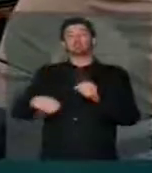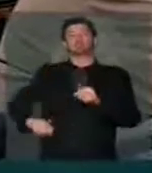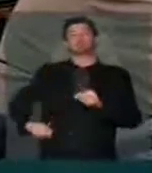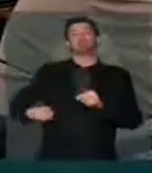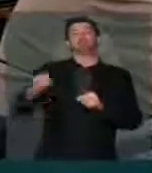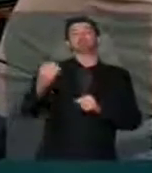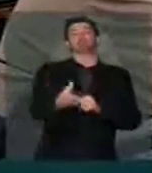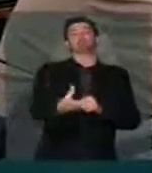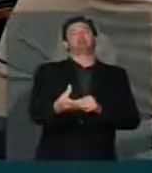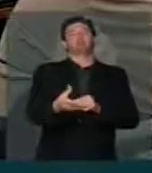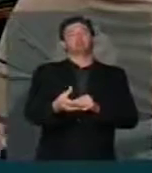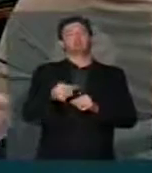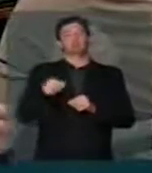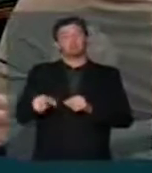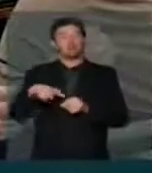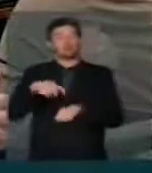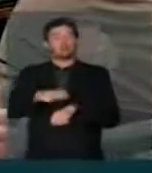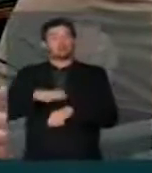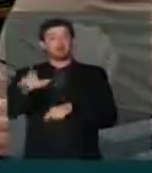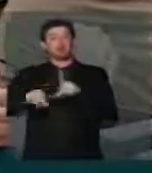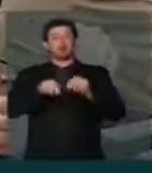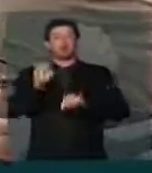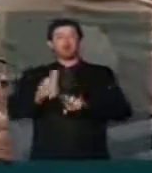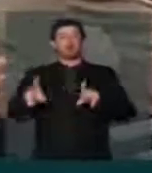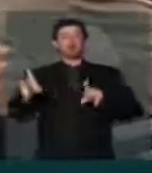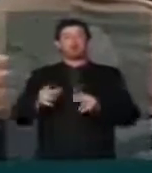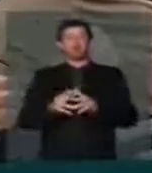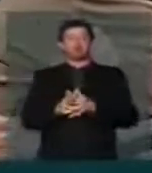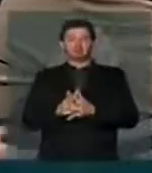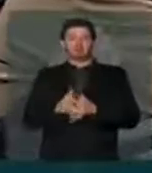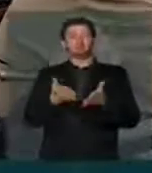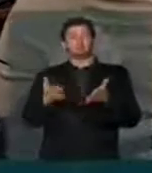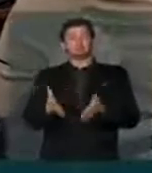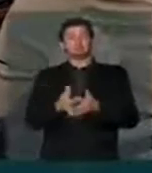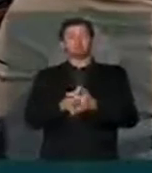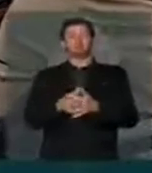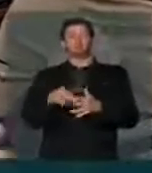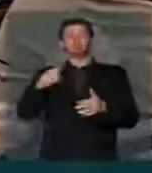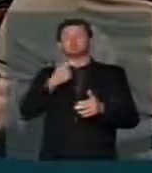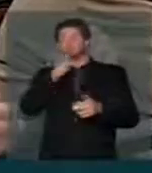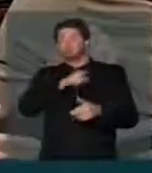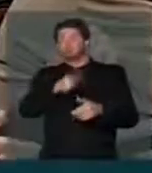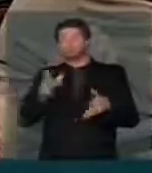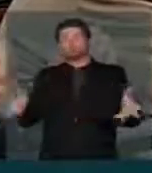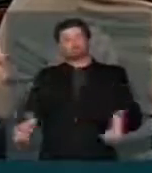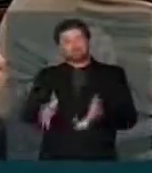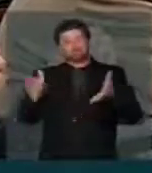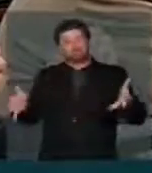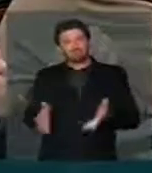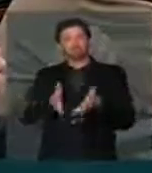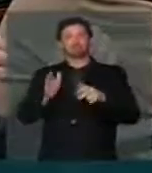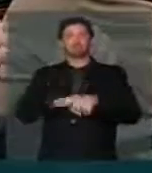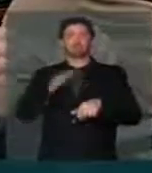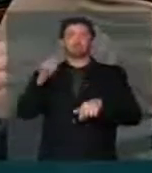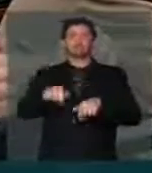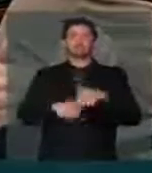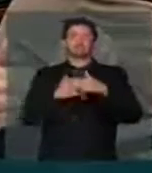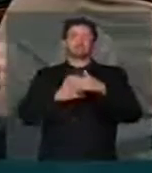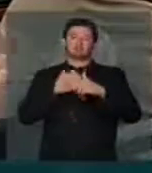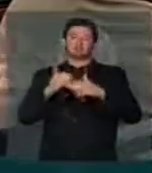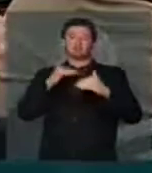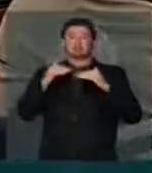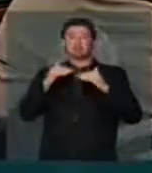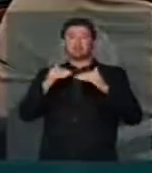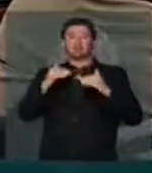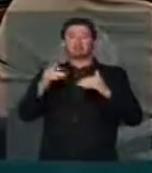financeiro, para que elas possam ter mais alternativa de financiamento e, dessa forma, a gente poder fomentar com que essas empresas médias